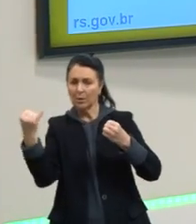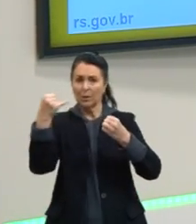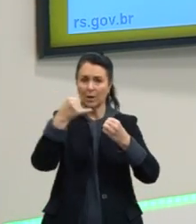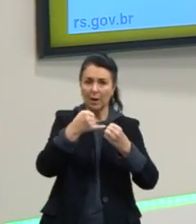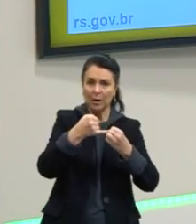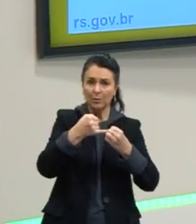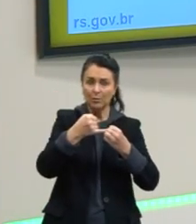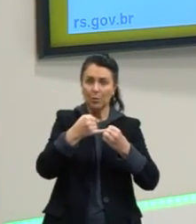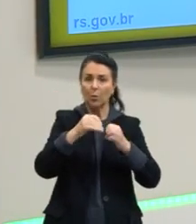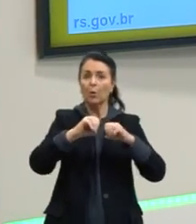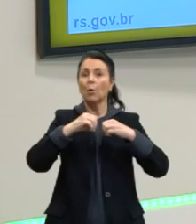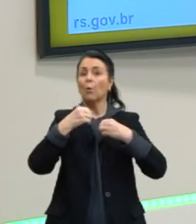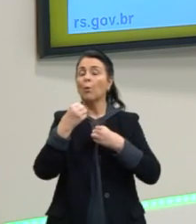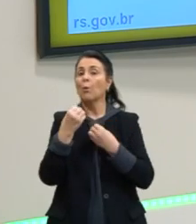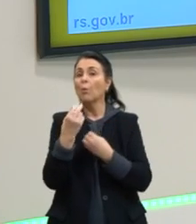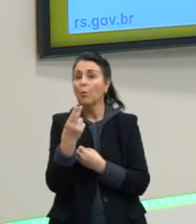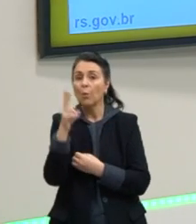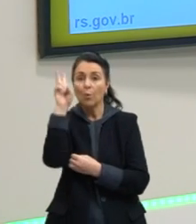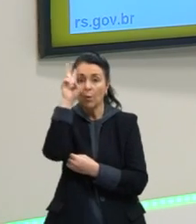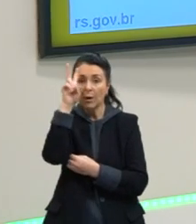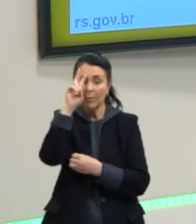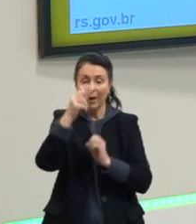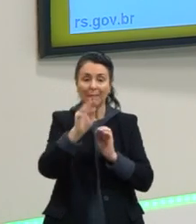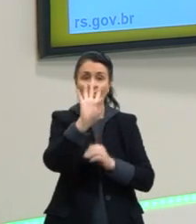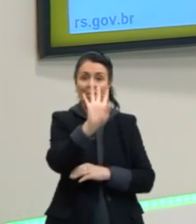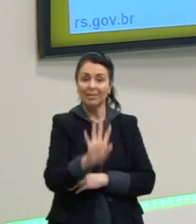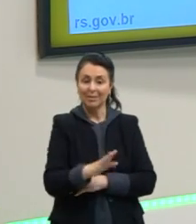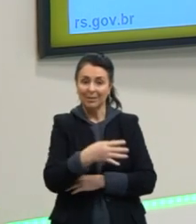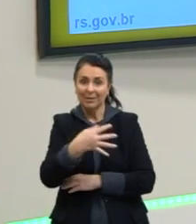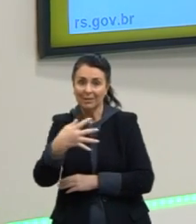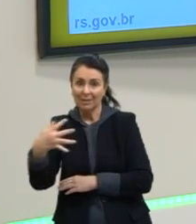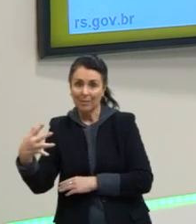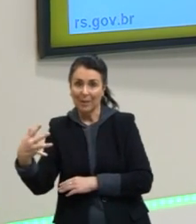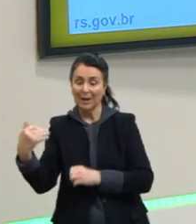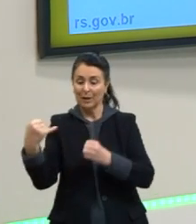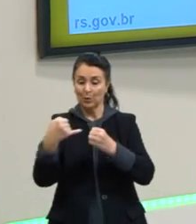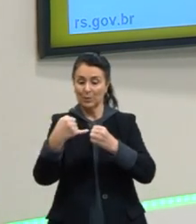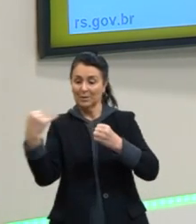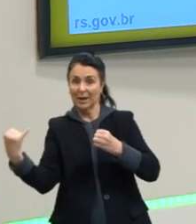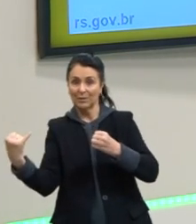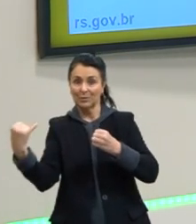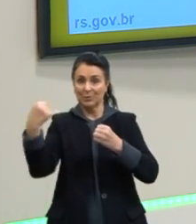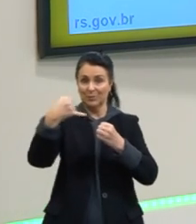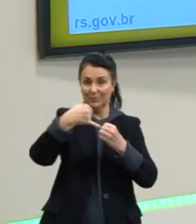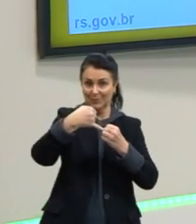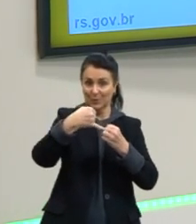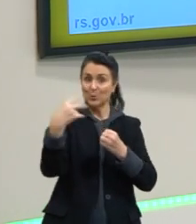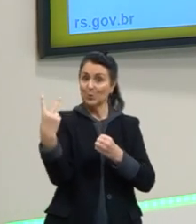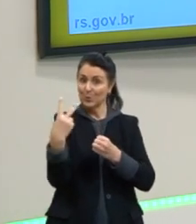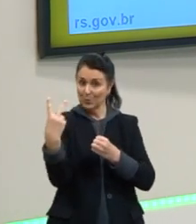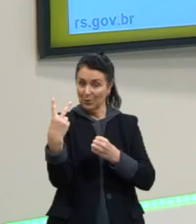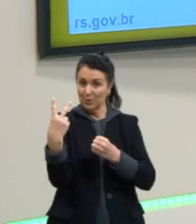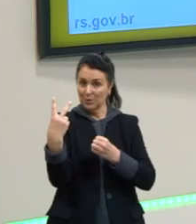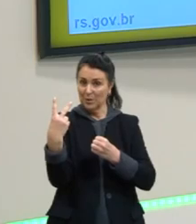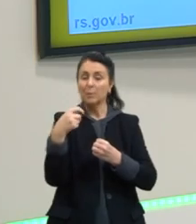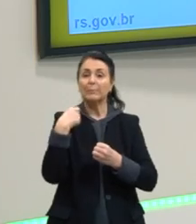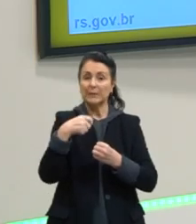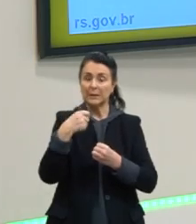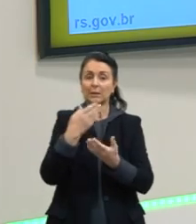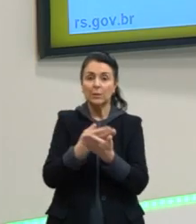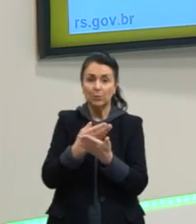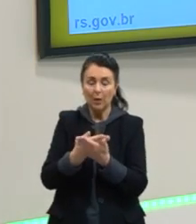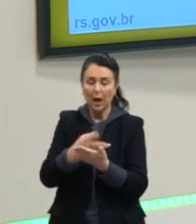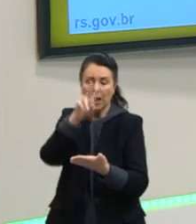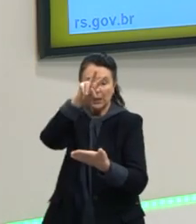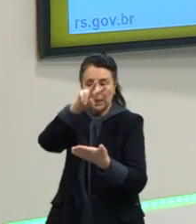né? Ou então, lembrar da tabelinha dos cátions e dos ânions, o que tem que fazer uma